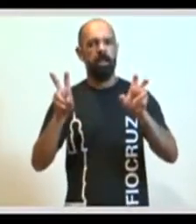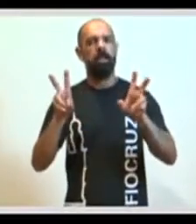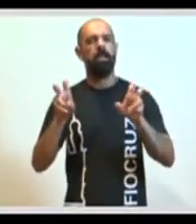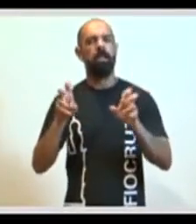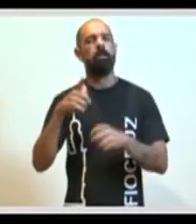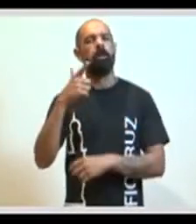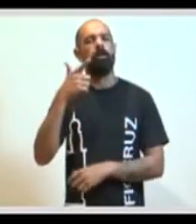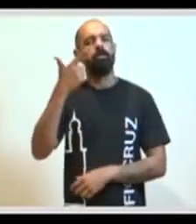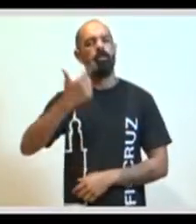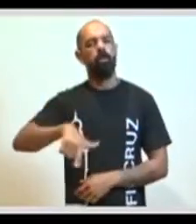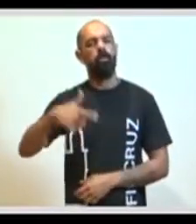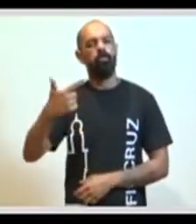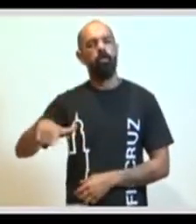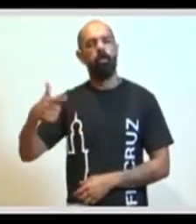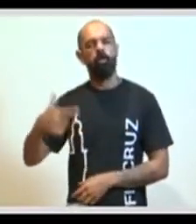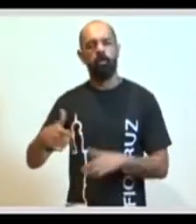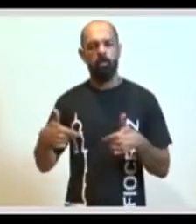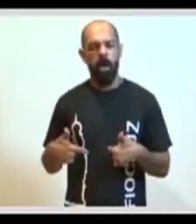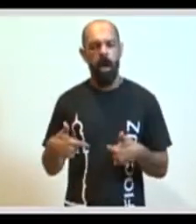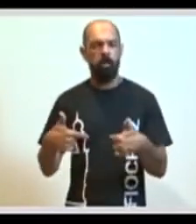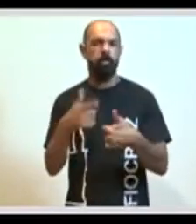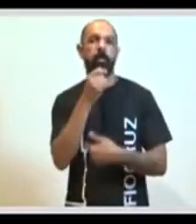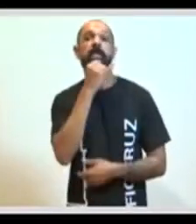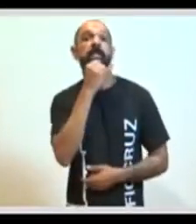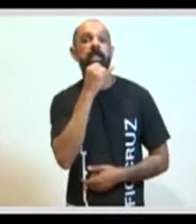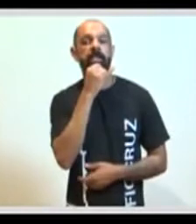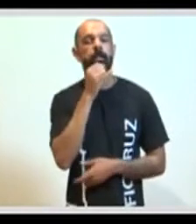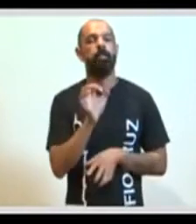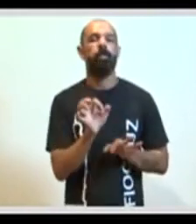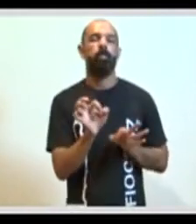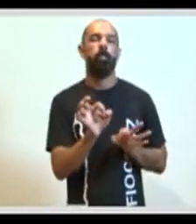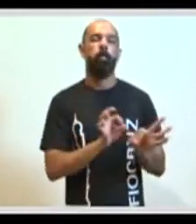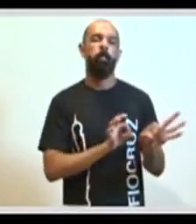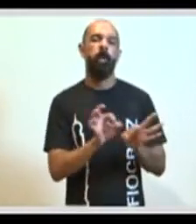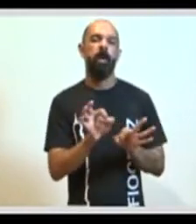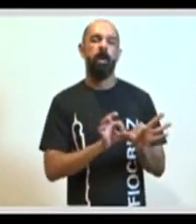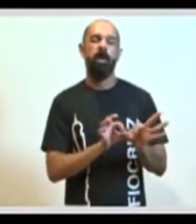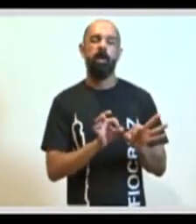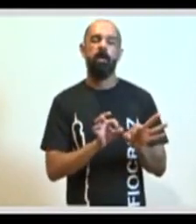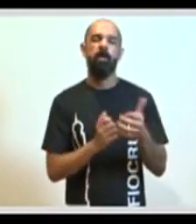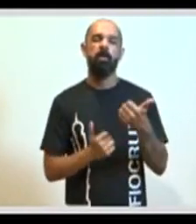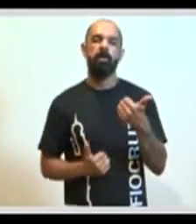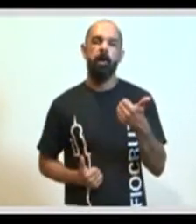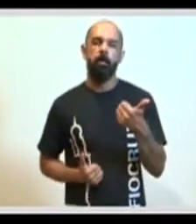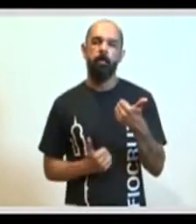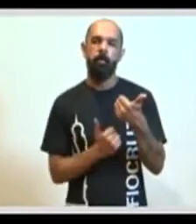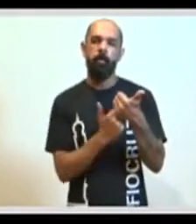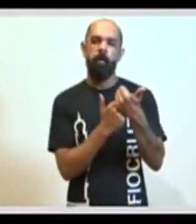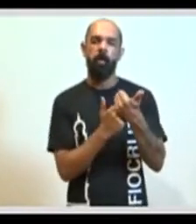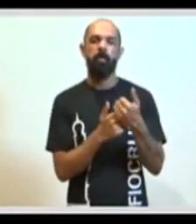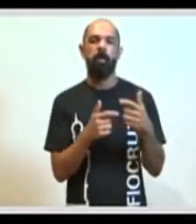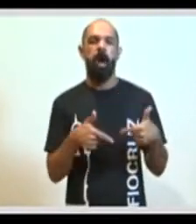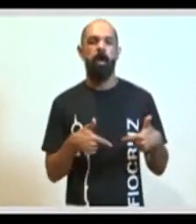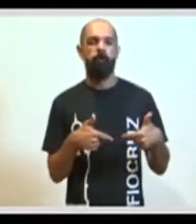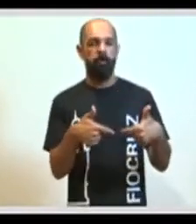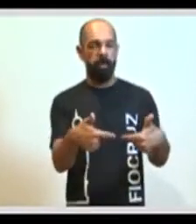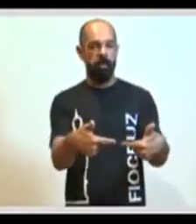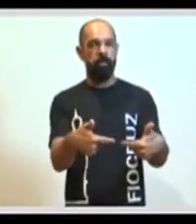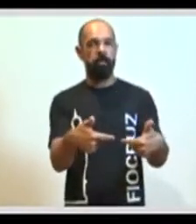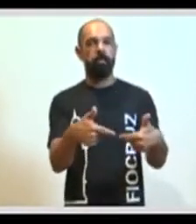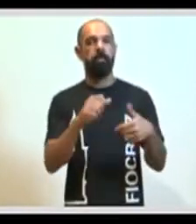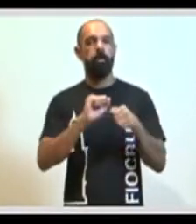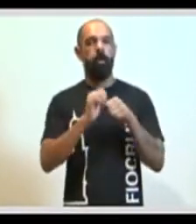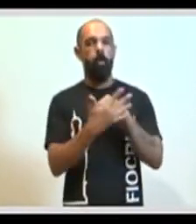frequente nas nossas ações, por exemplo, no plano de apoio ao enfrentamento à Covid